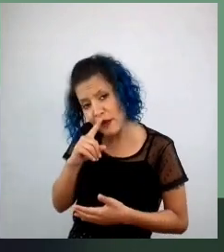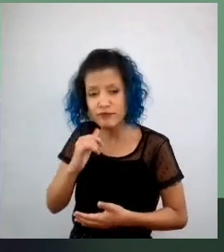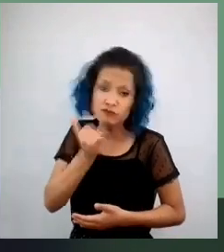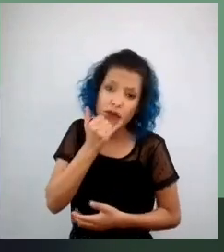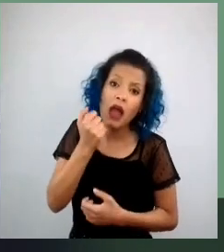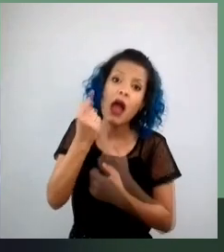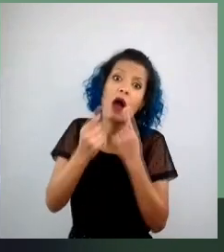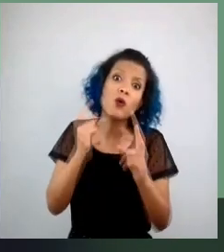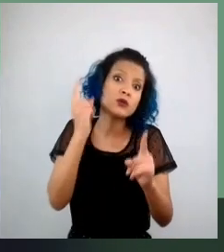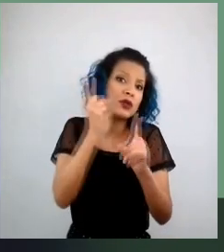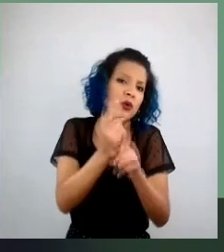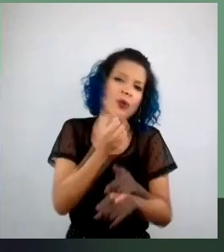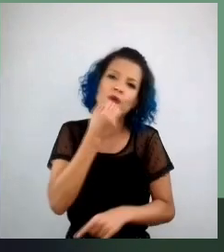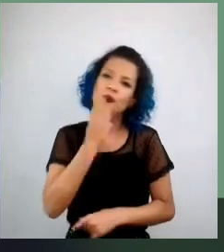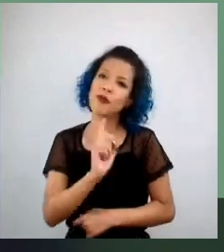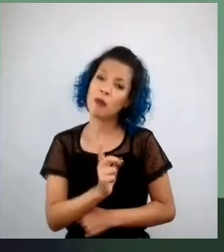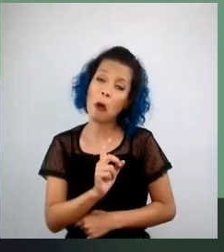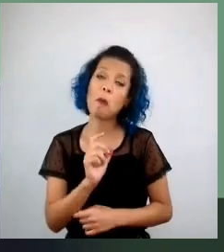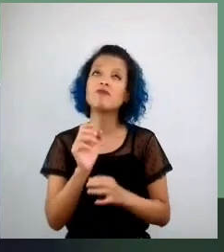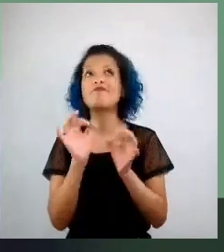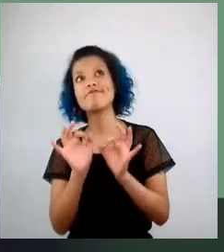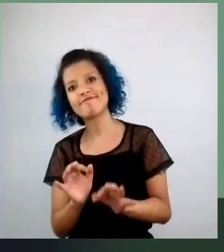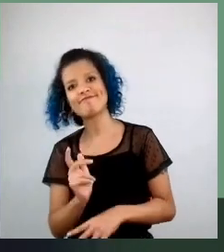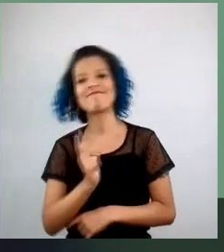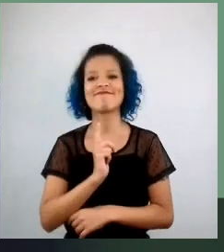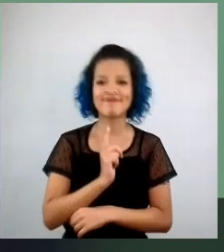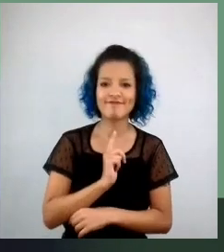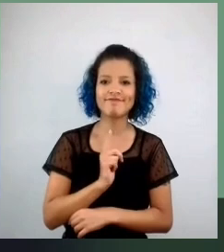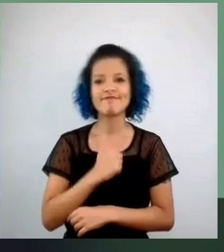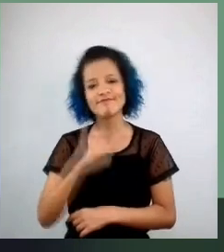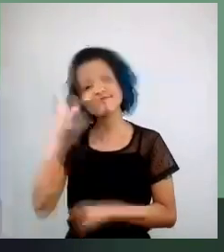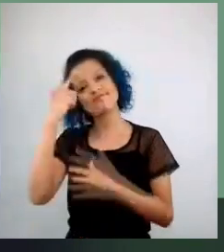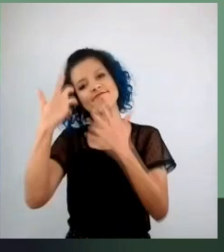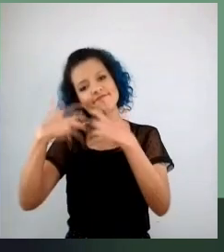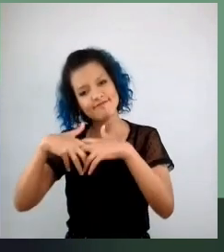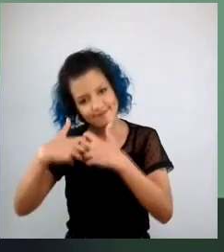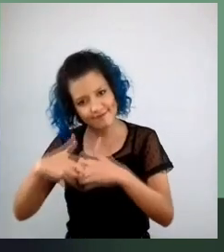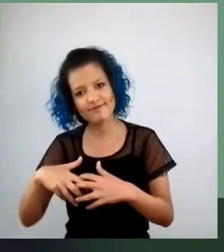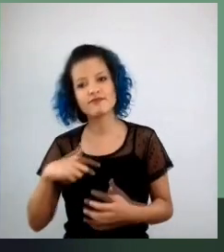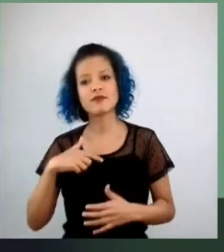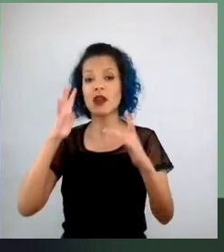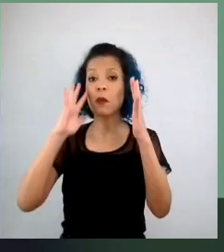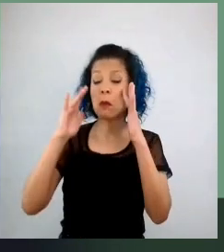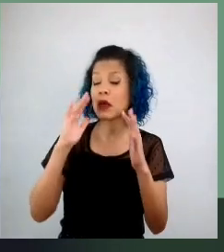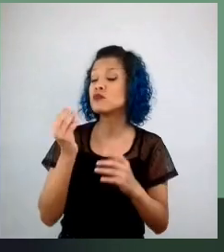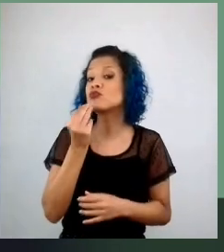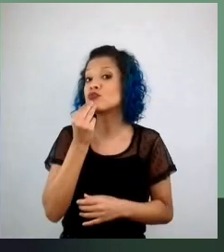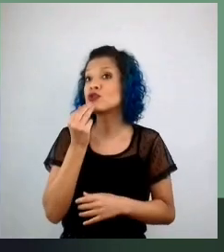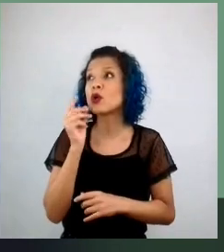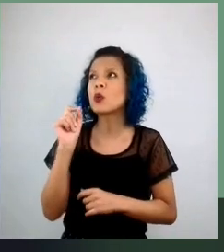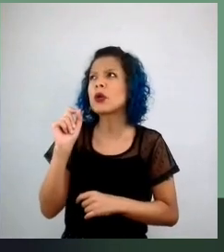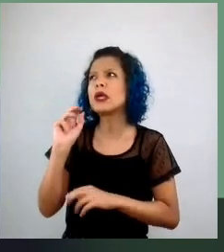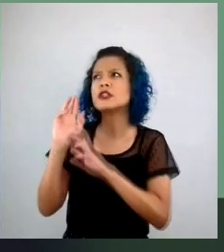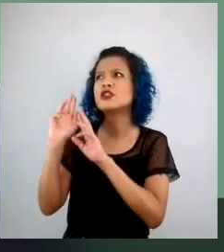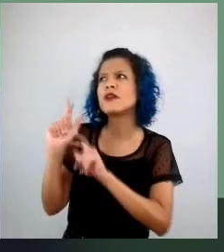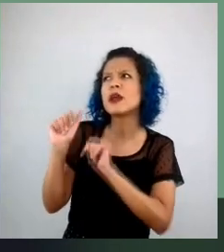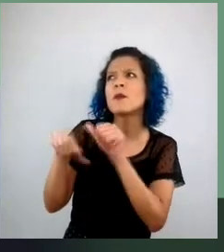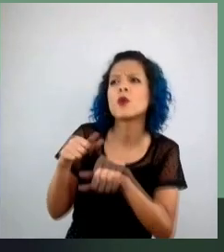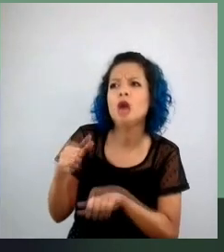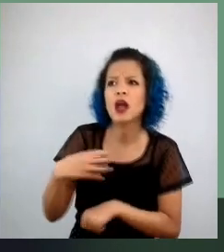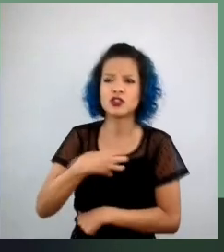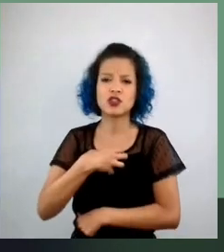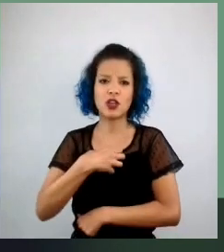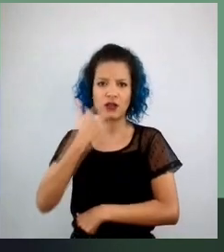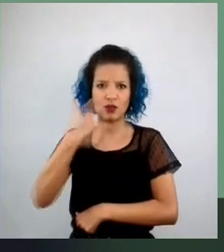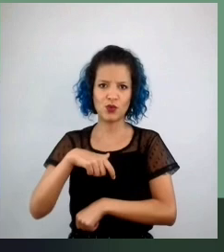bons assim, eu reflito sobre eles, eu penso que eu teria feito diferente, eu sinto muito pela minha parte nesse encontro,